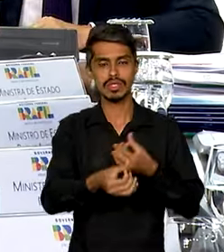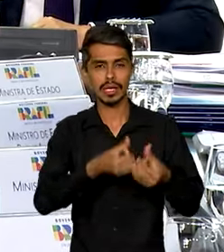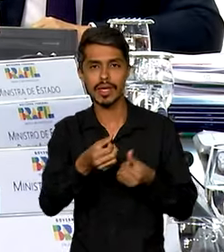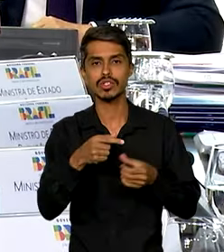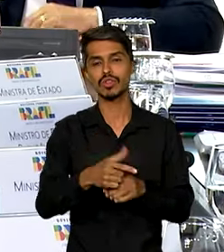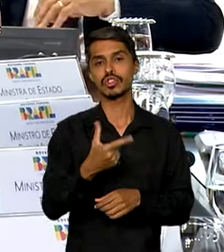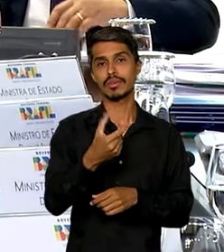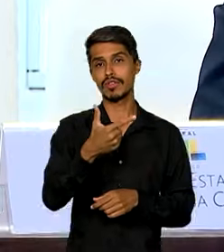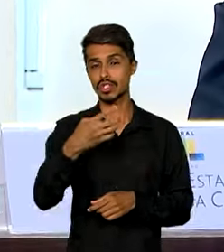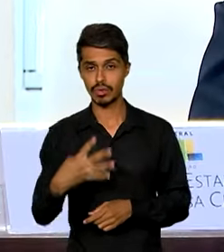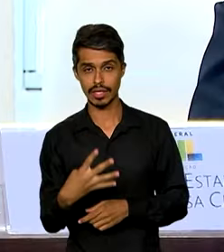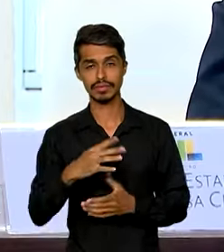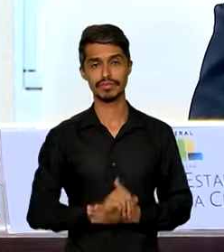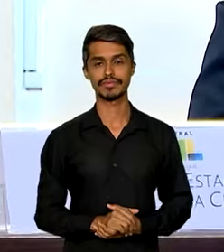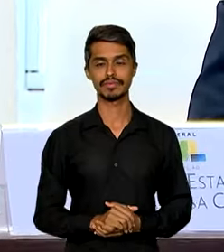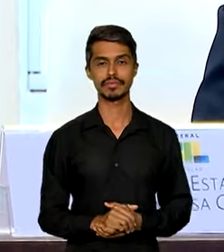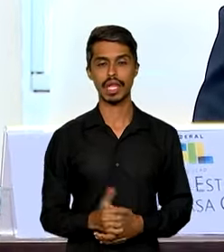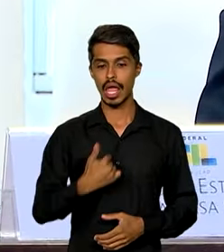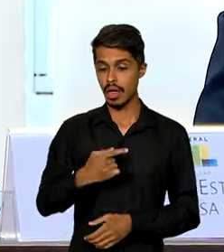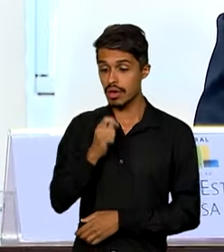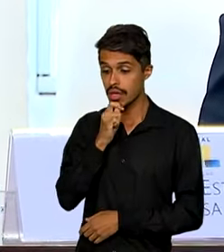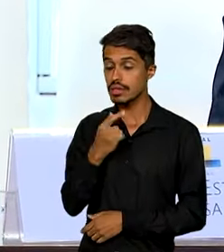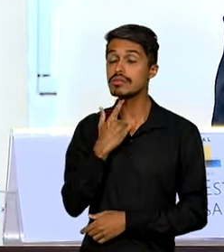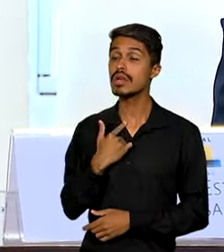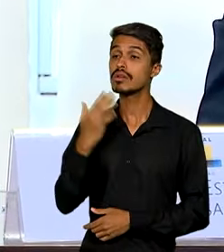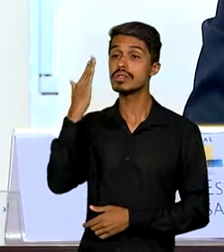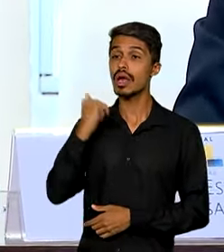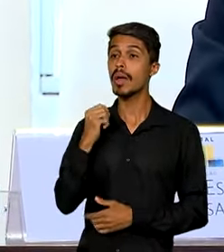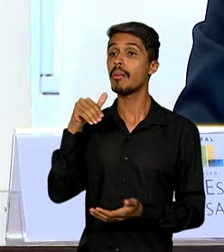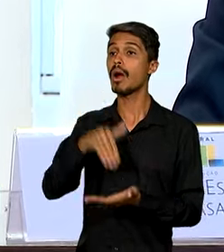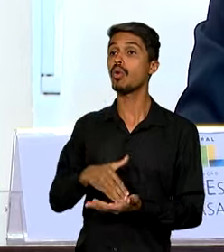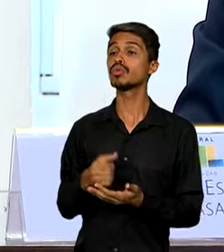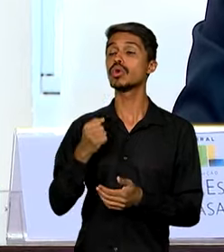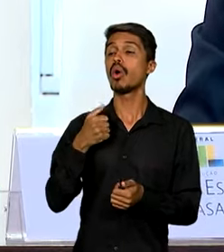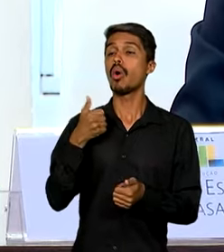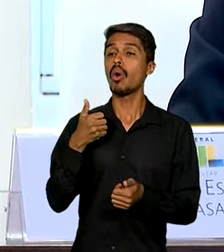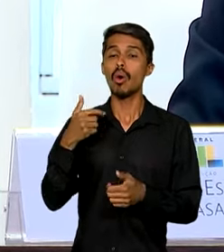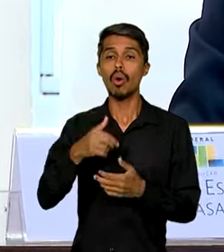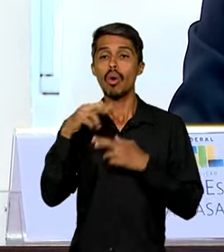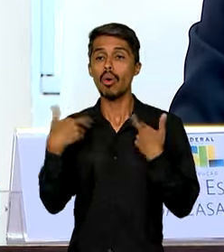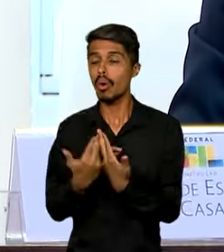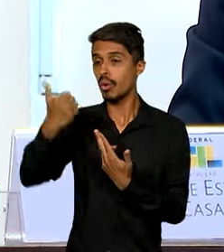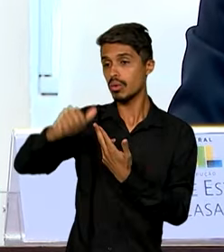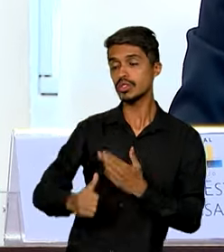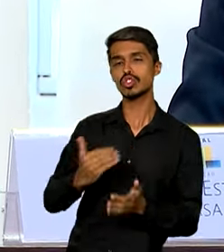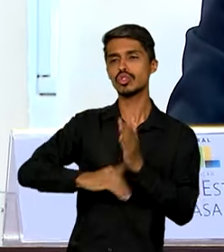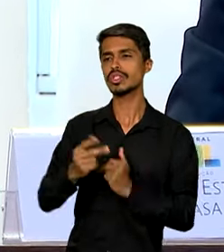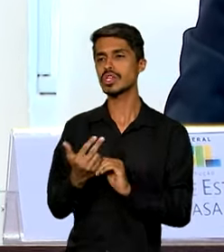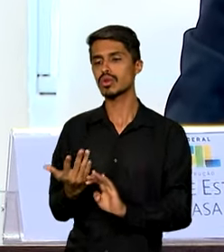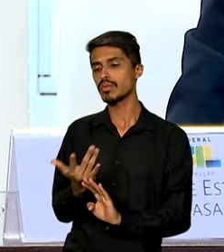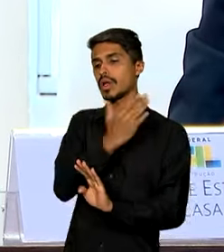de 2024. Eu ainda quero fazer uma última reunião de avaliação de todas as coisas que nós fizemos